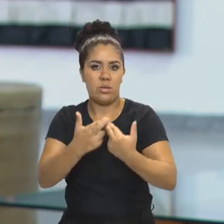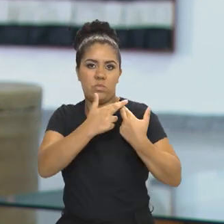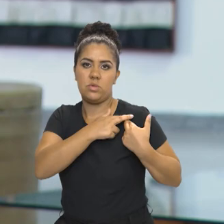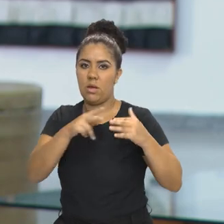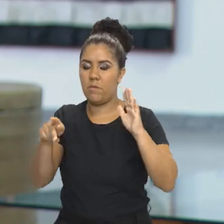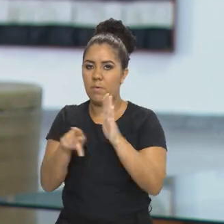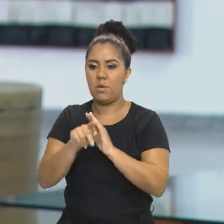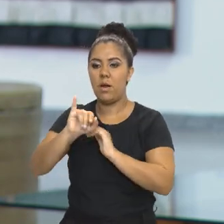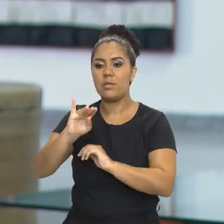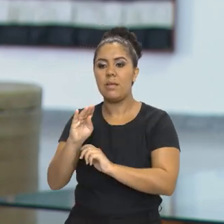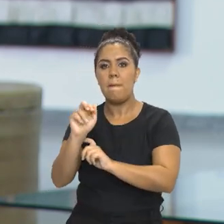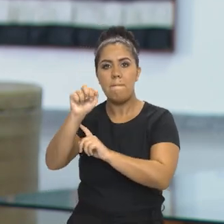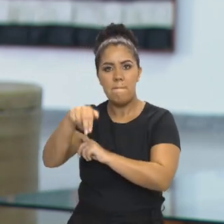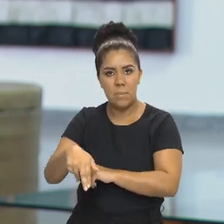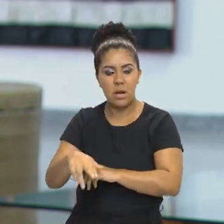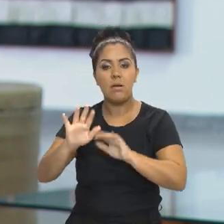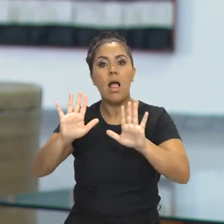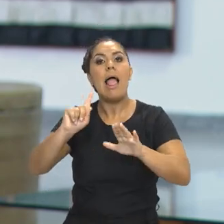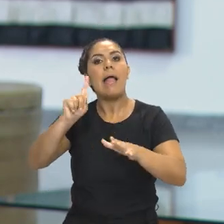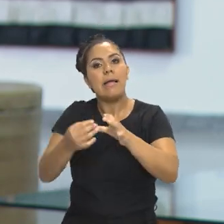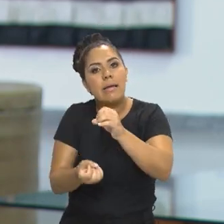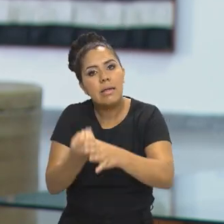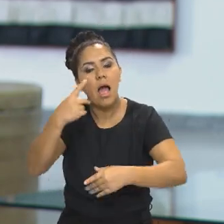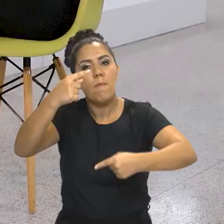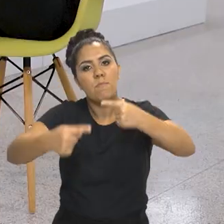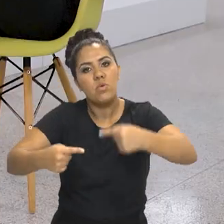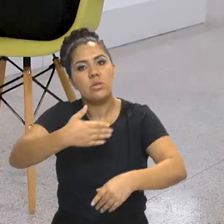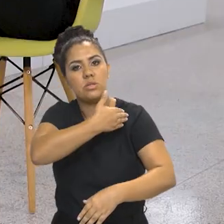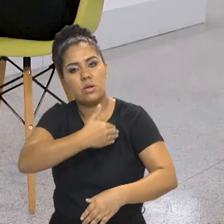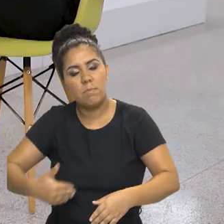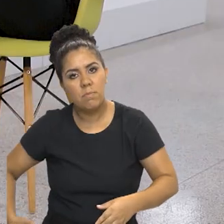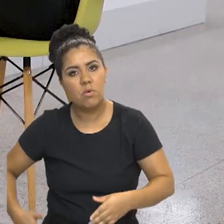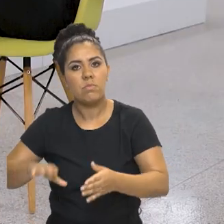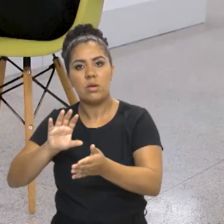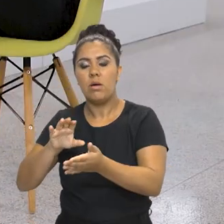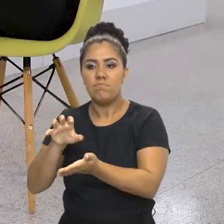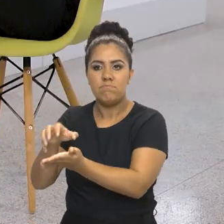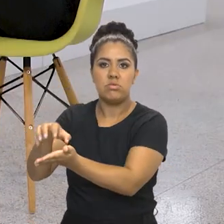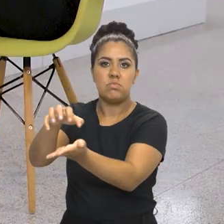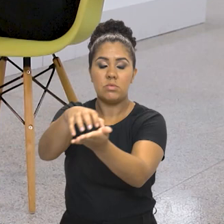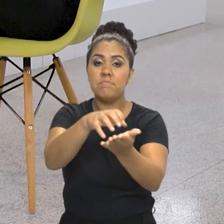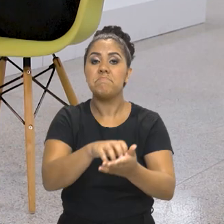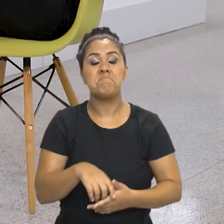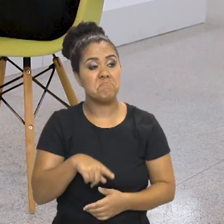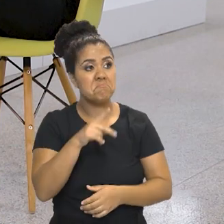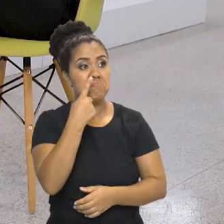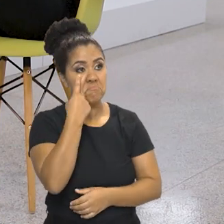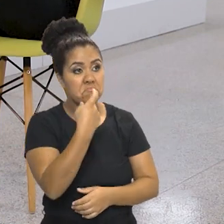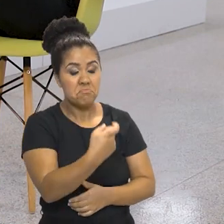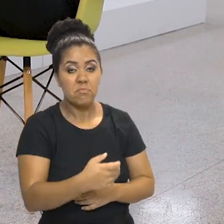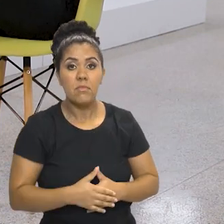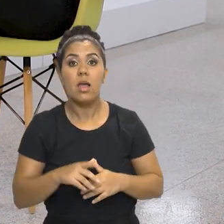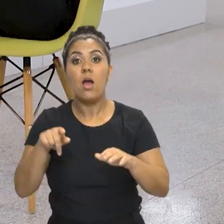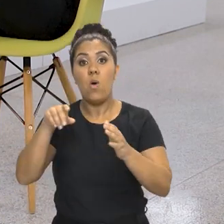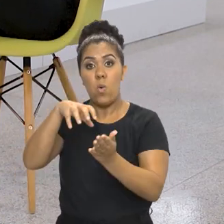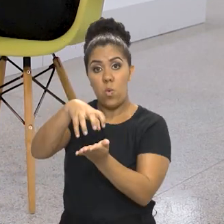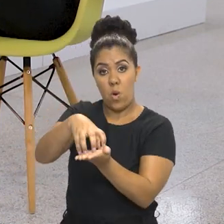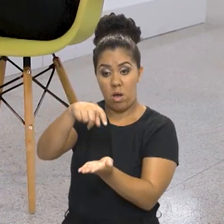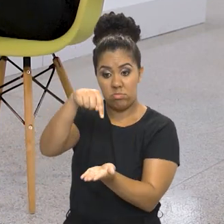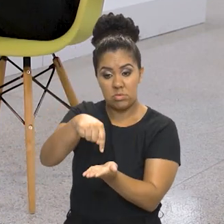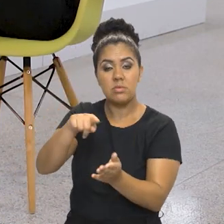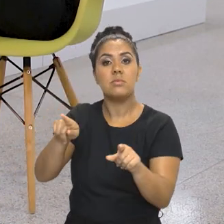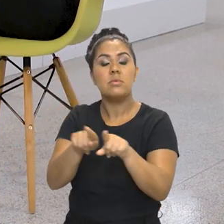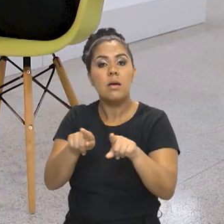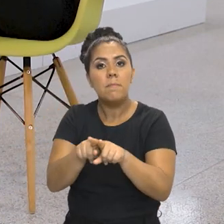administra alguns e também faz o trabalho de políticas públicas para todo o setor. É bastante interessante. O Ibram também, inclusive,